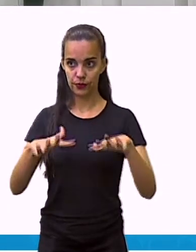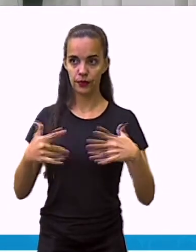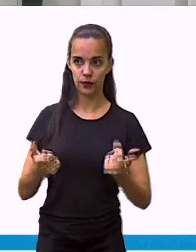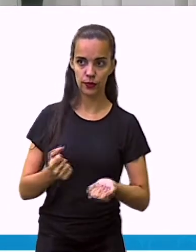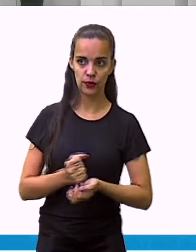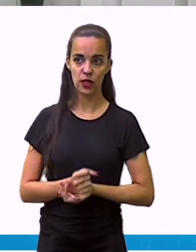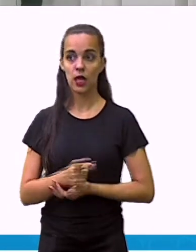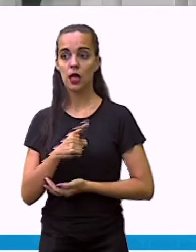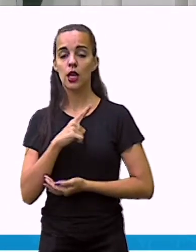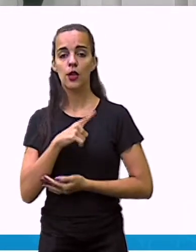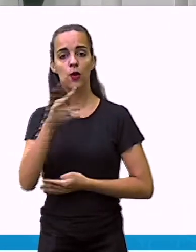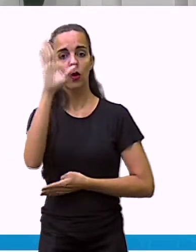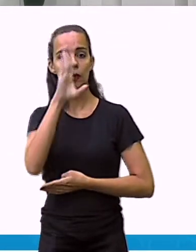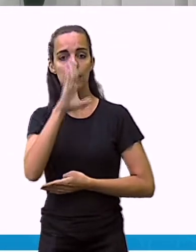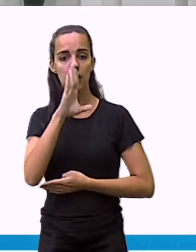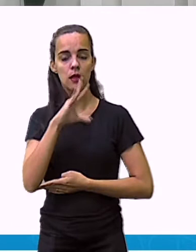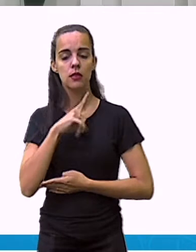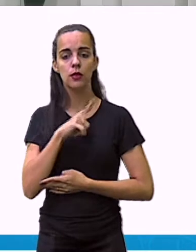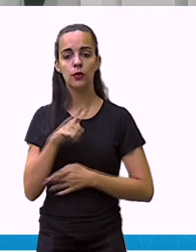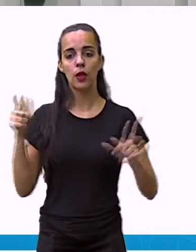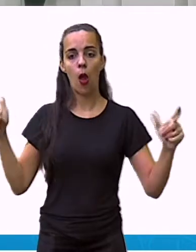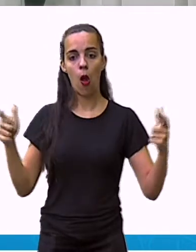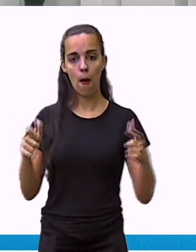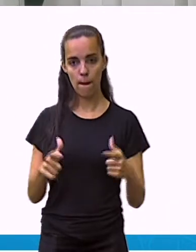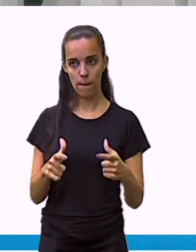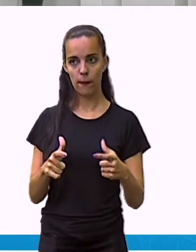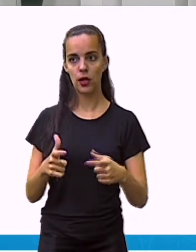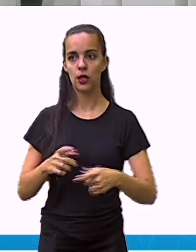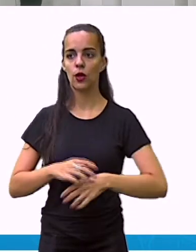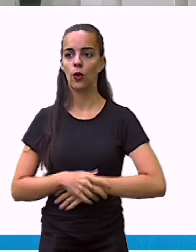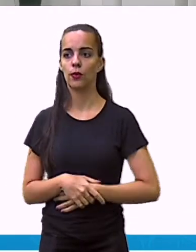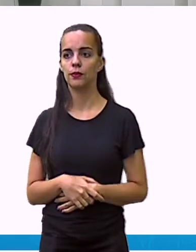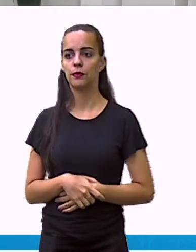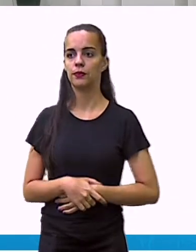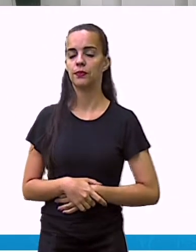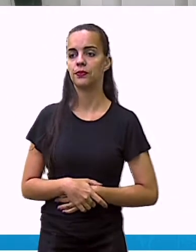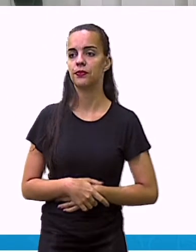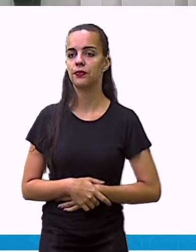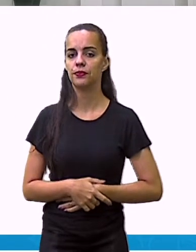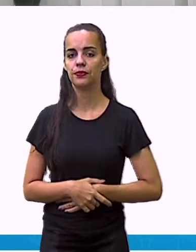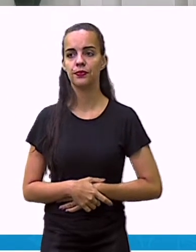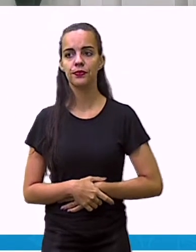menor, pois ele está aqui representado na cor amarela.